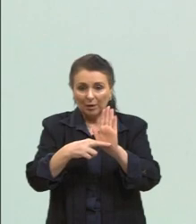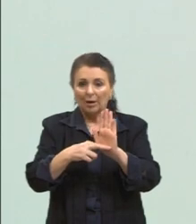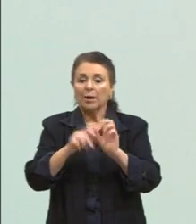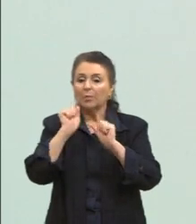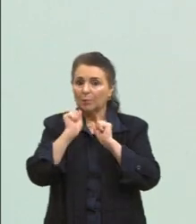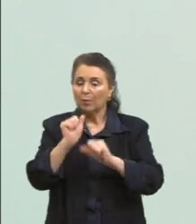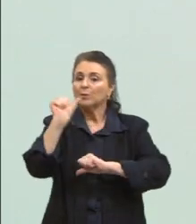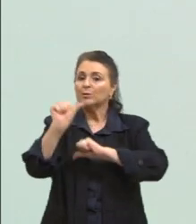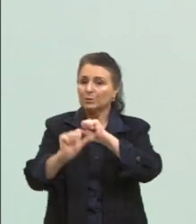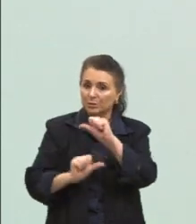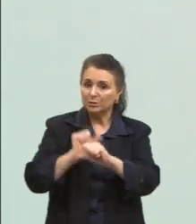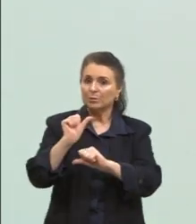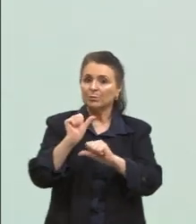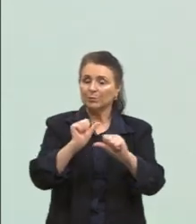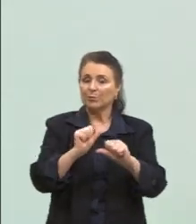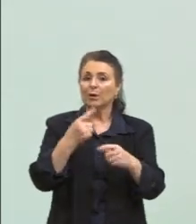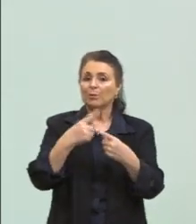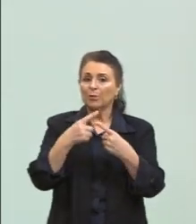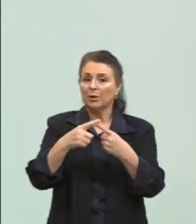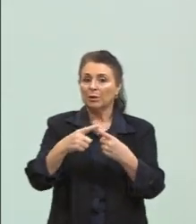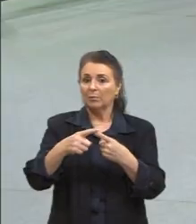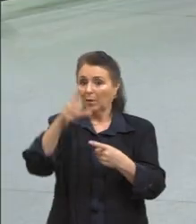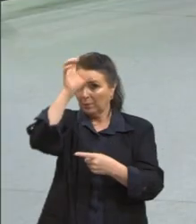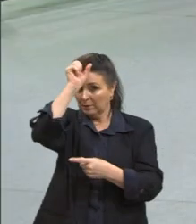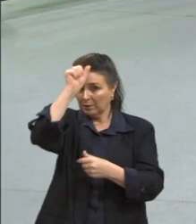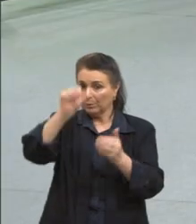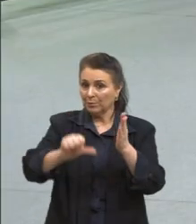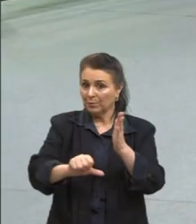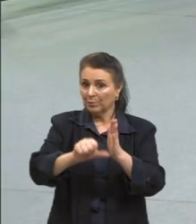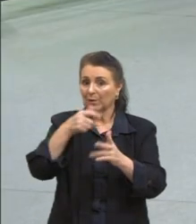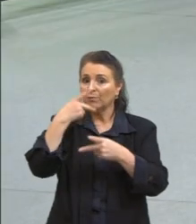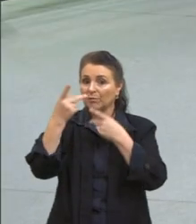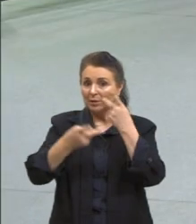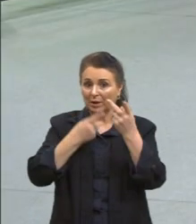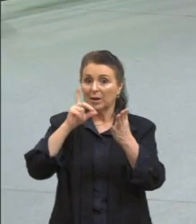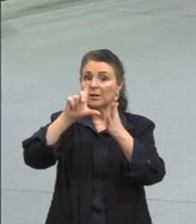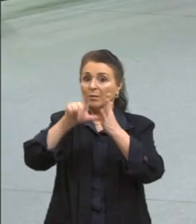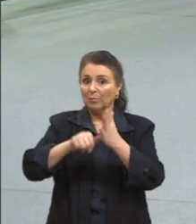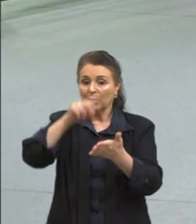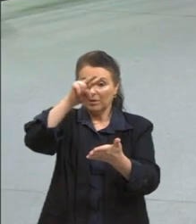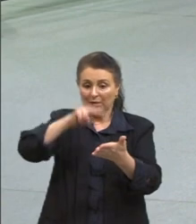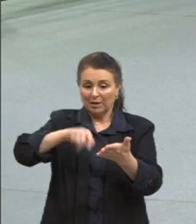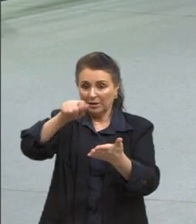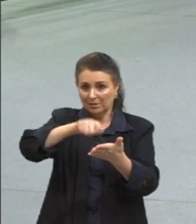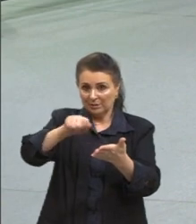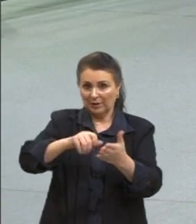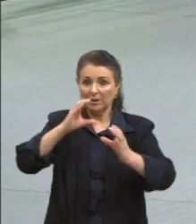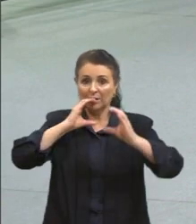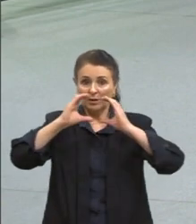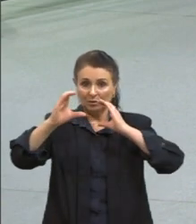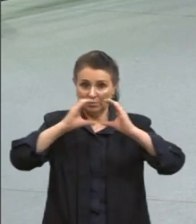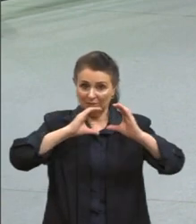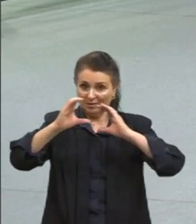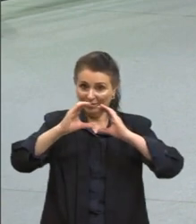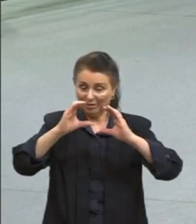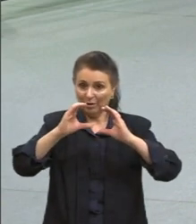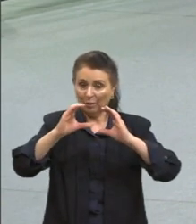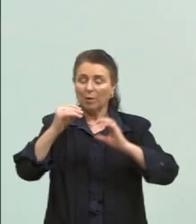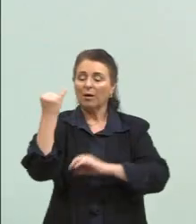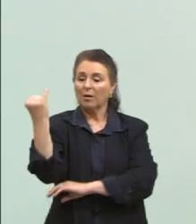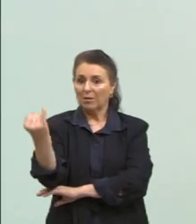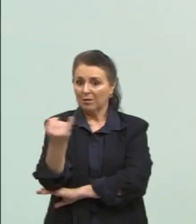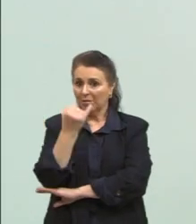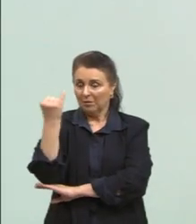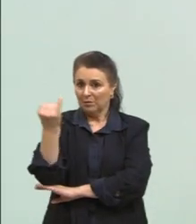modificar, porque nós aprendemos primeiro a falar, depois que a gente aprende a ler e escrever. Então, a nossa comunicação ela é sim importante,